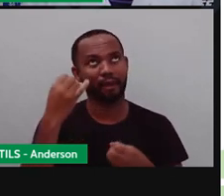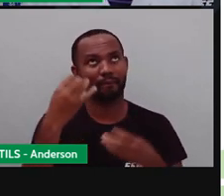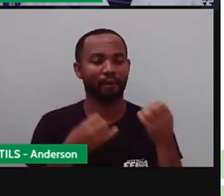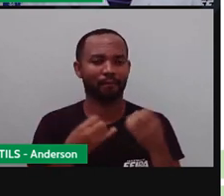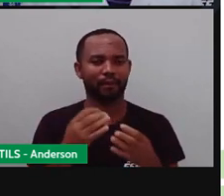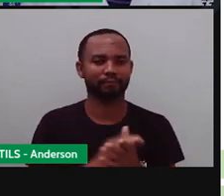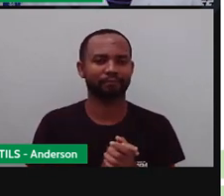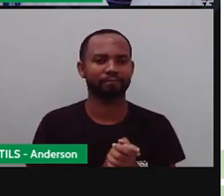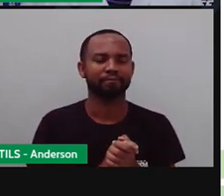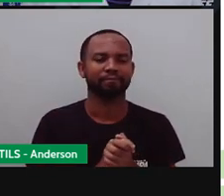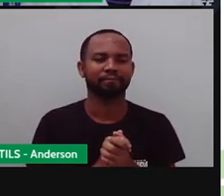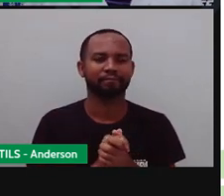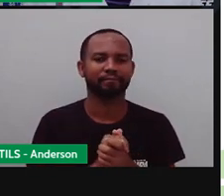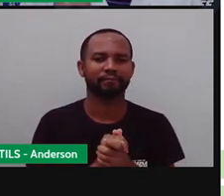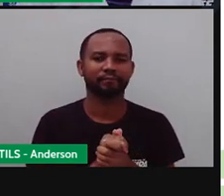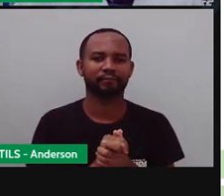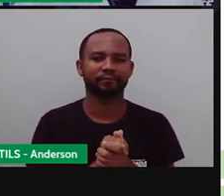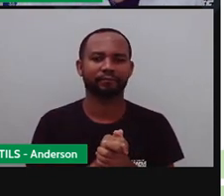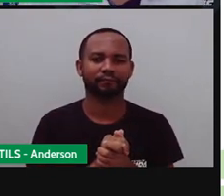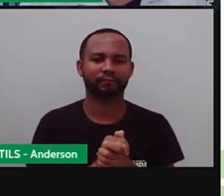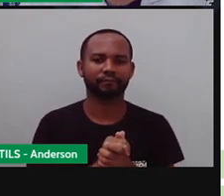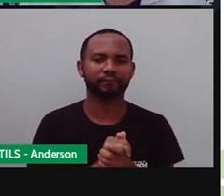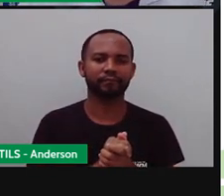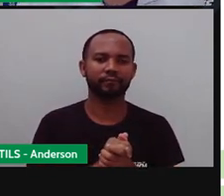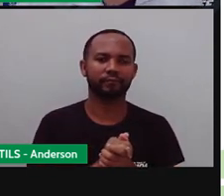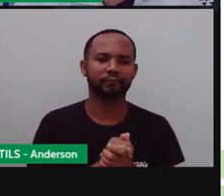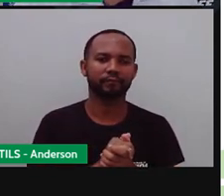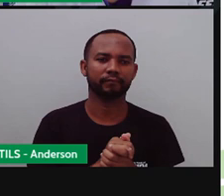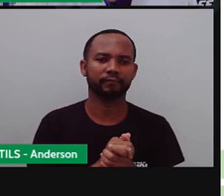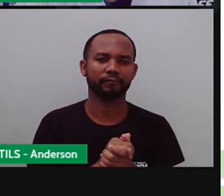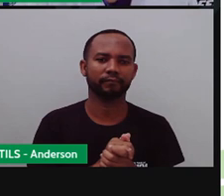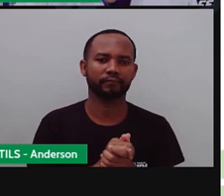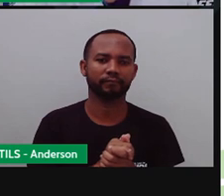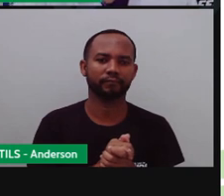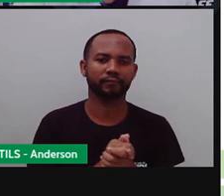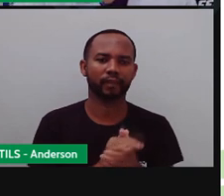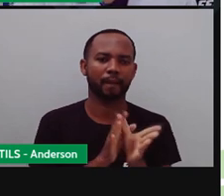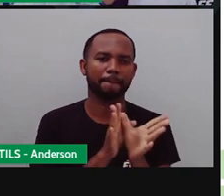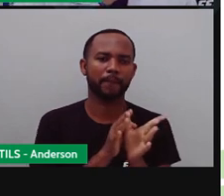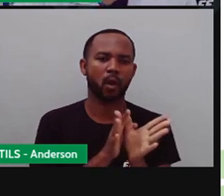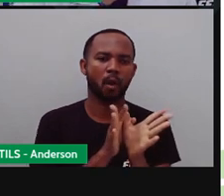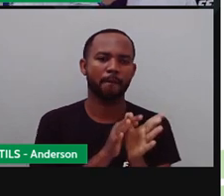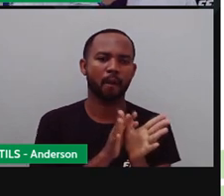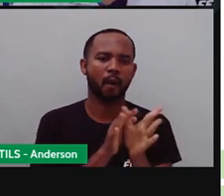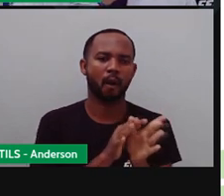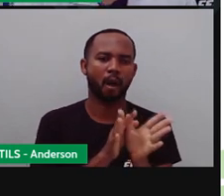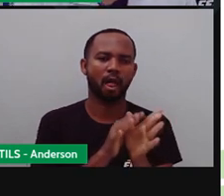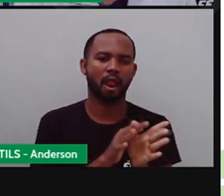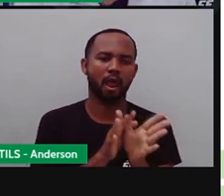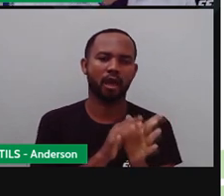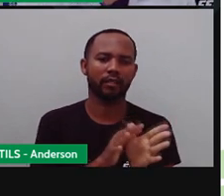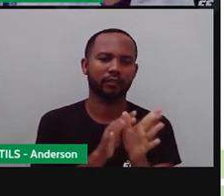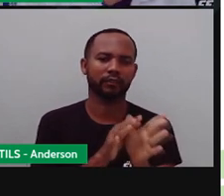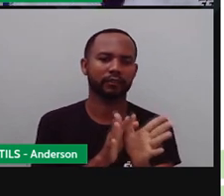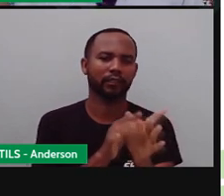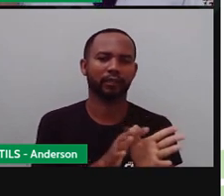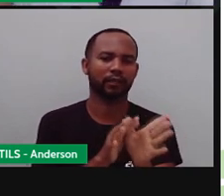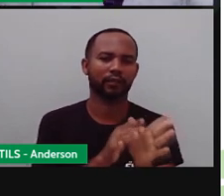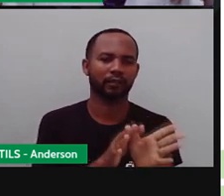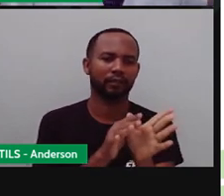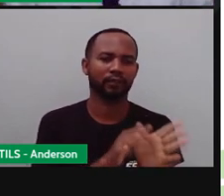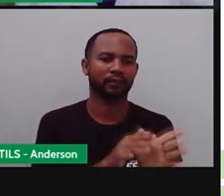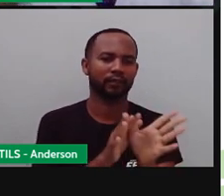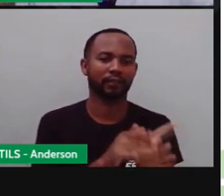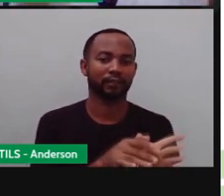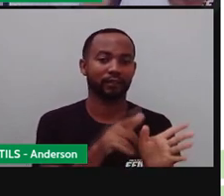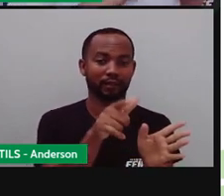Pró Maria e Anderson aqui com vocês. Vamos lá, pessoal? Borboleta! Mais uma vez uma borboletinha. Tá na